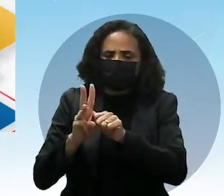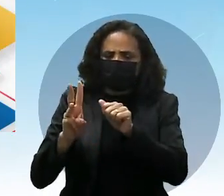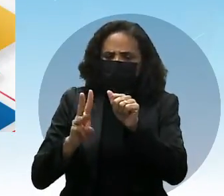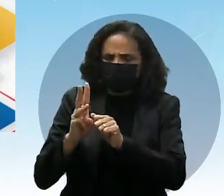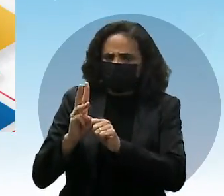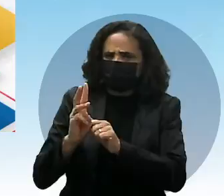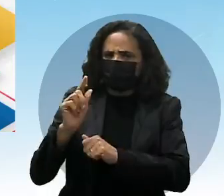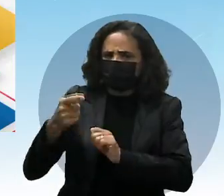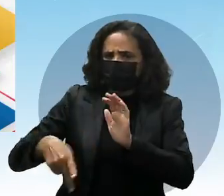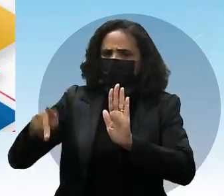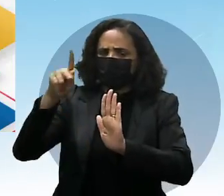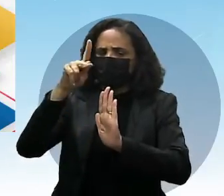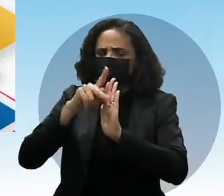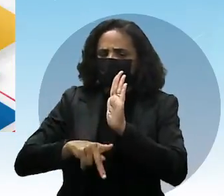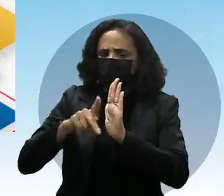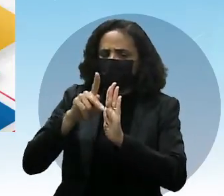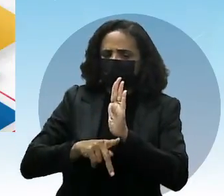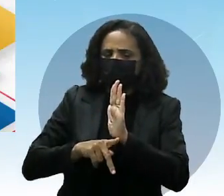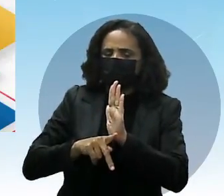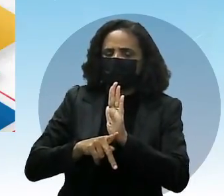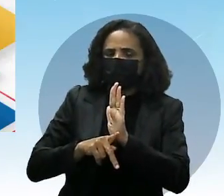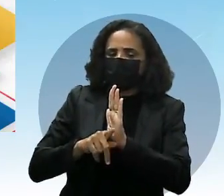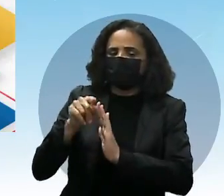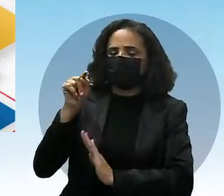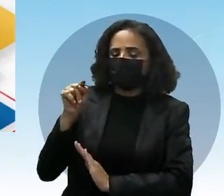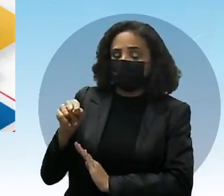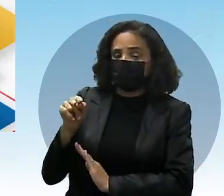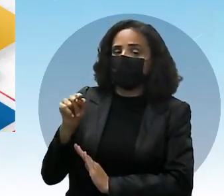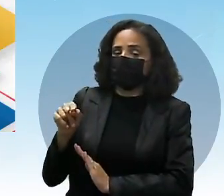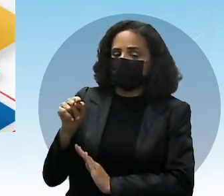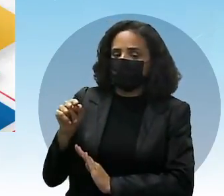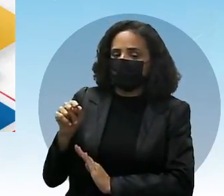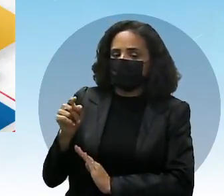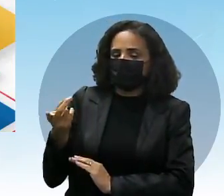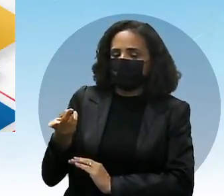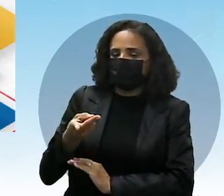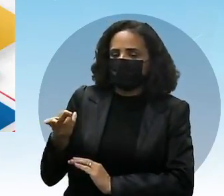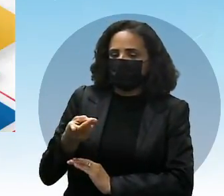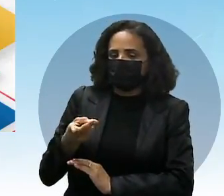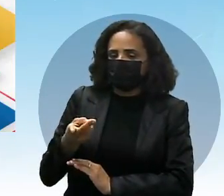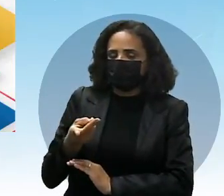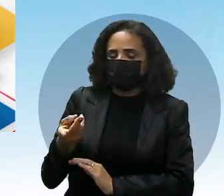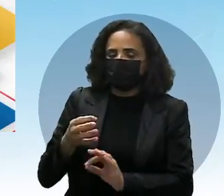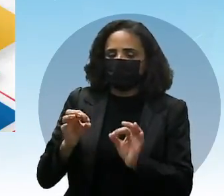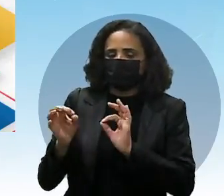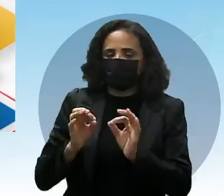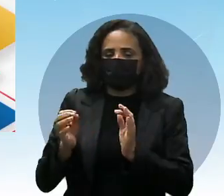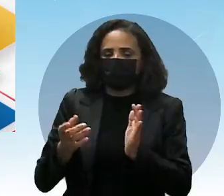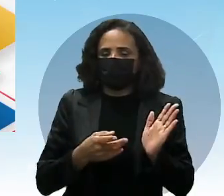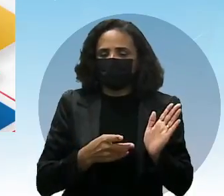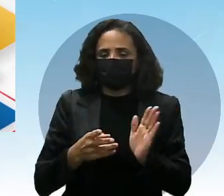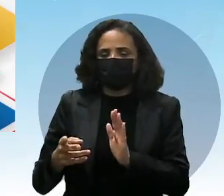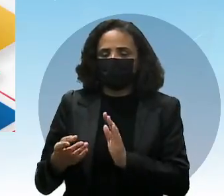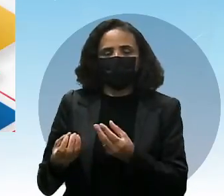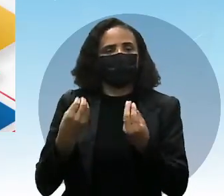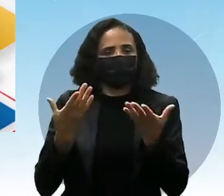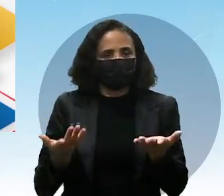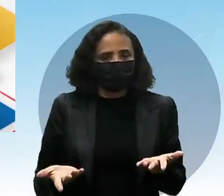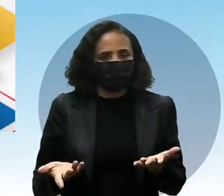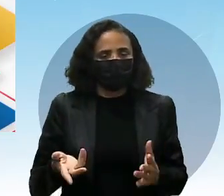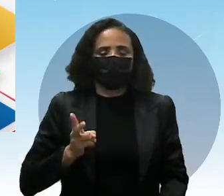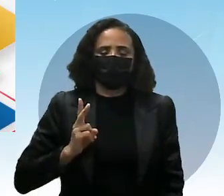no projeto. Isso é ele, veja, é o mesmo cidadão que ganhou o direito de trabalhar em casa, né?